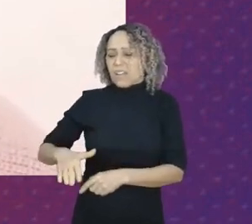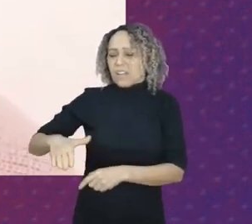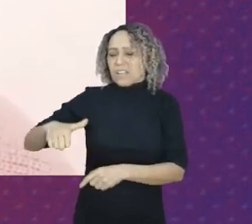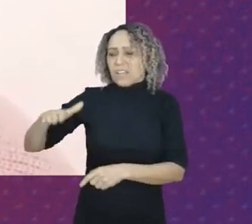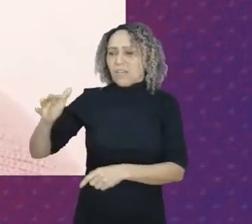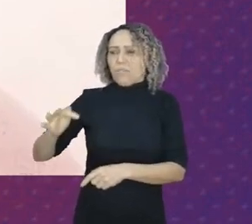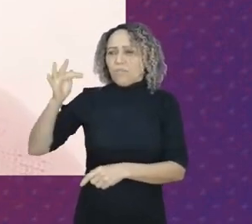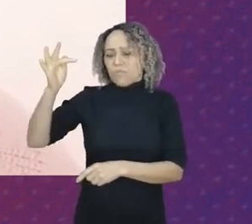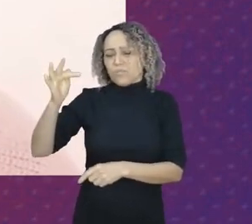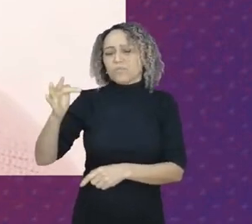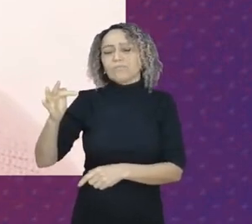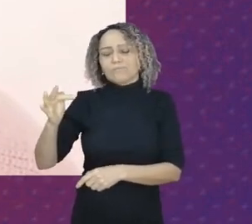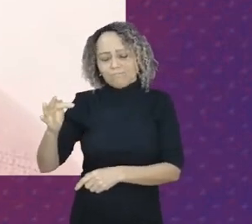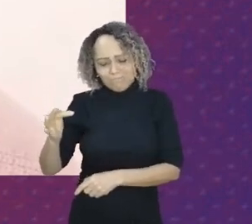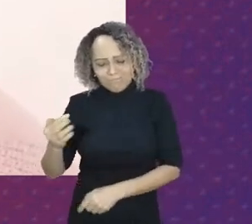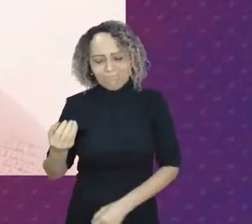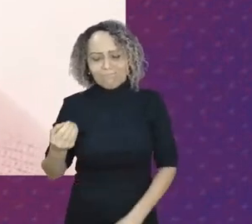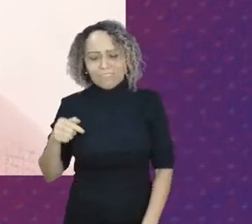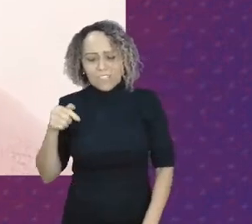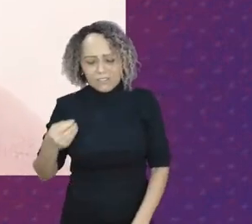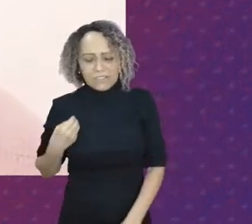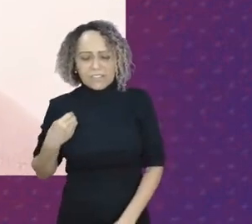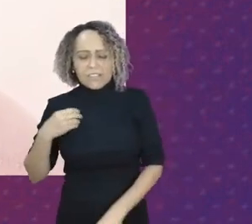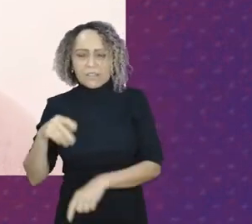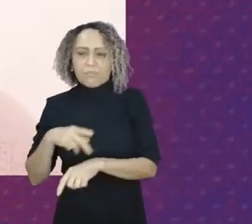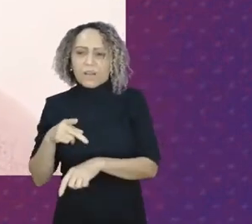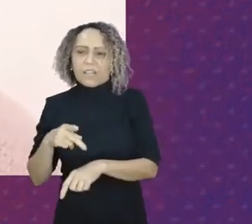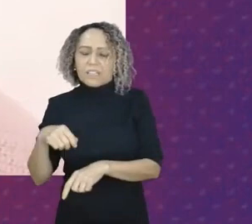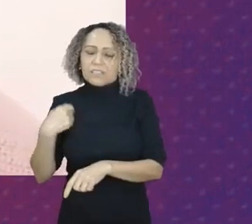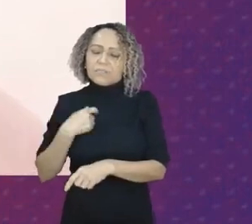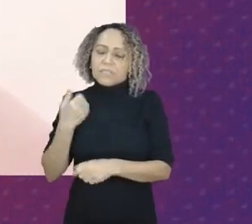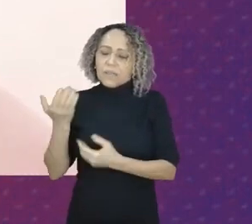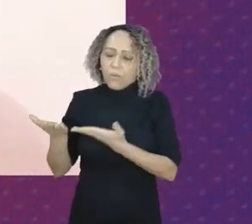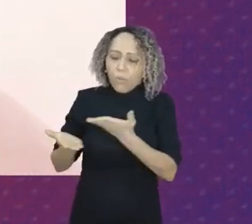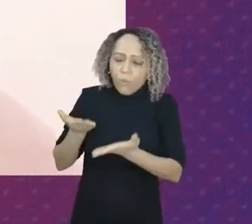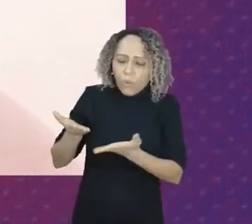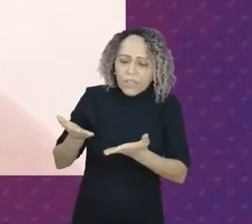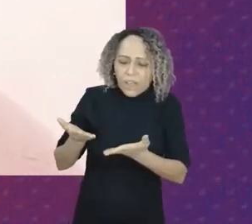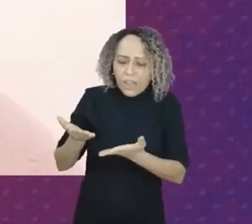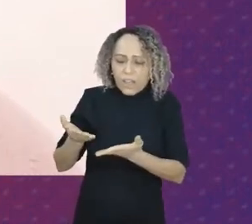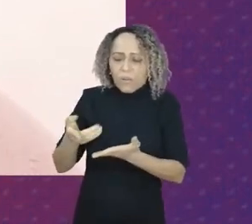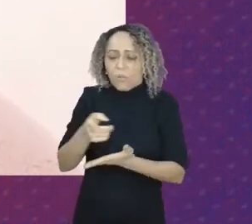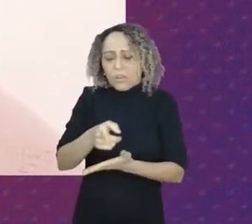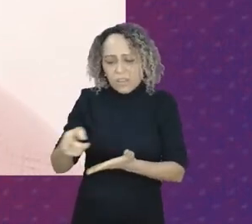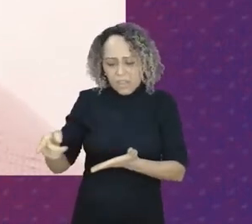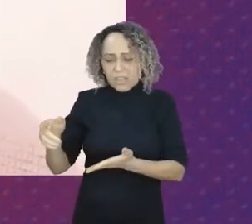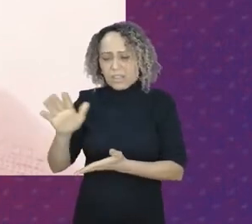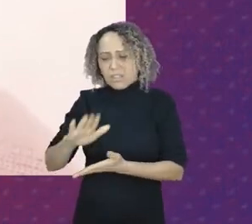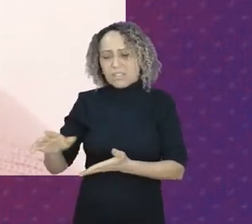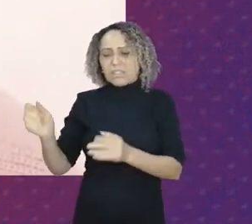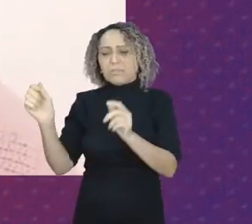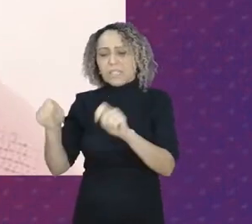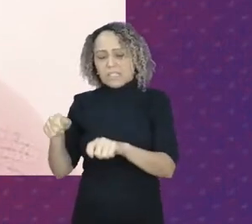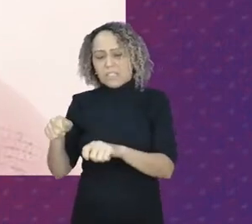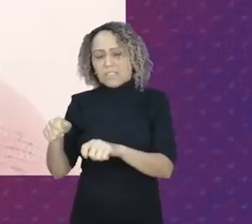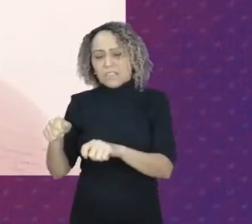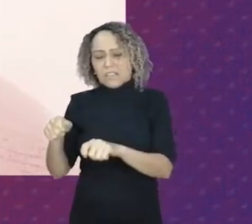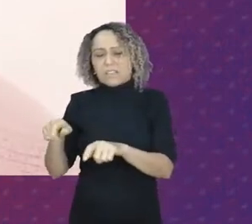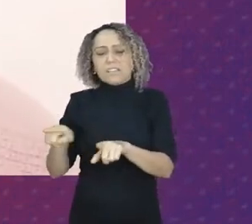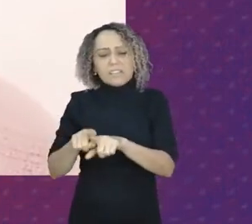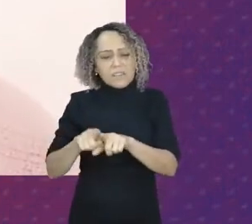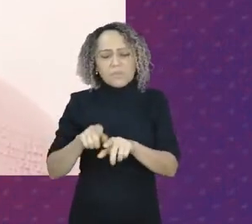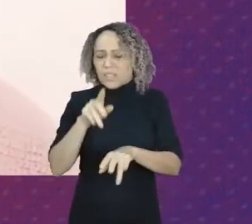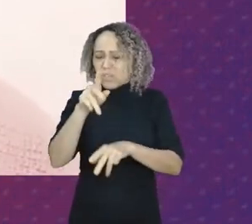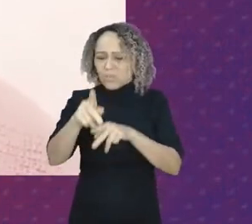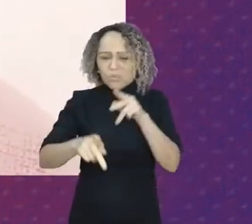preparada para contribuir de forma que atenda também às suas necessidades e às necessidades do restante da